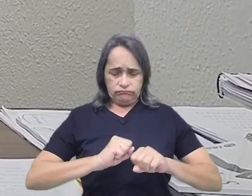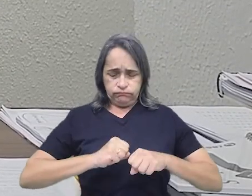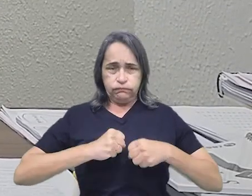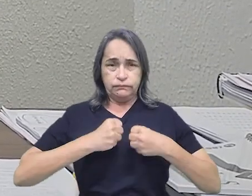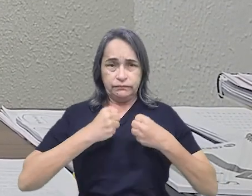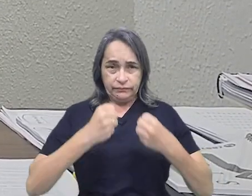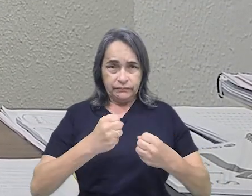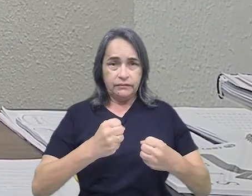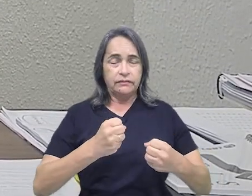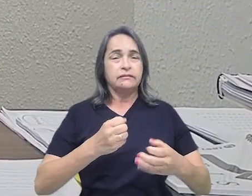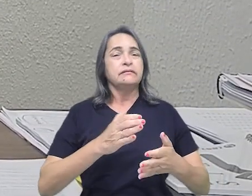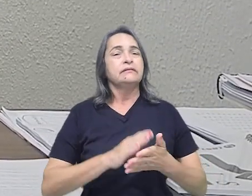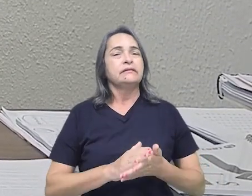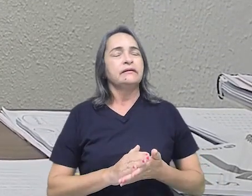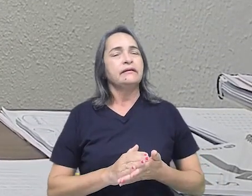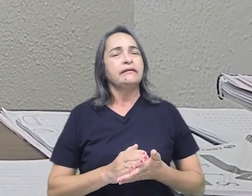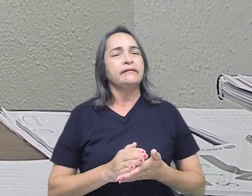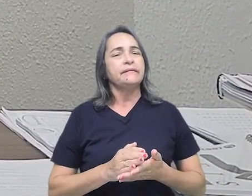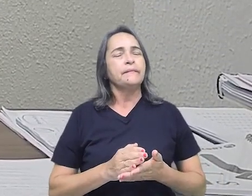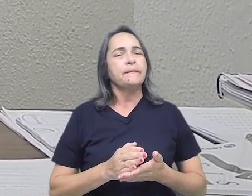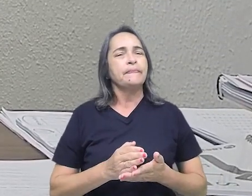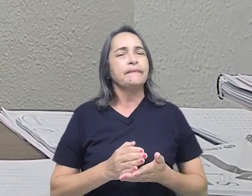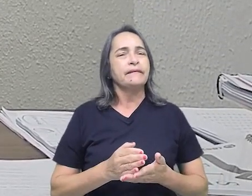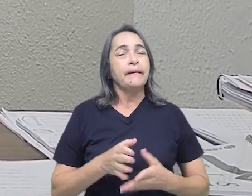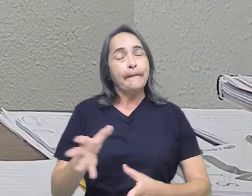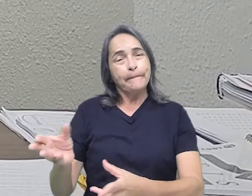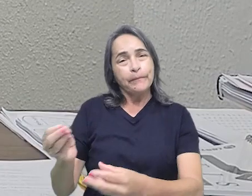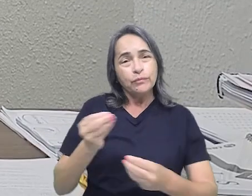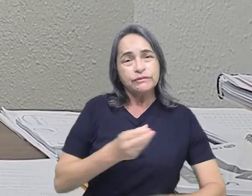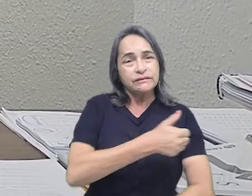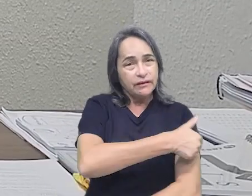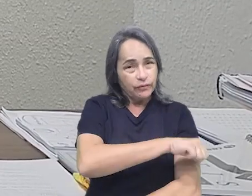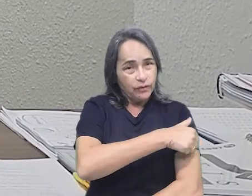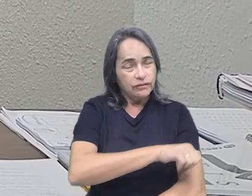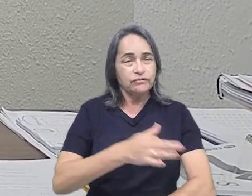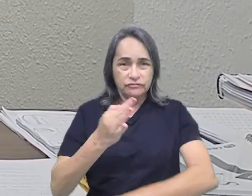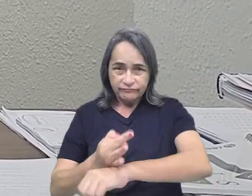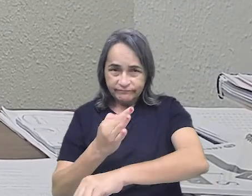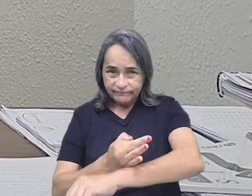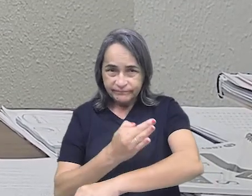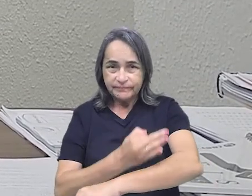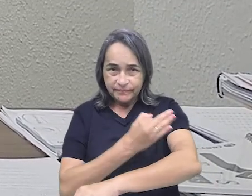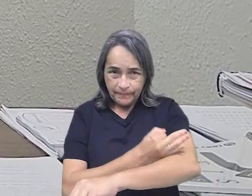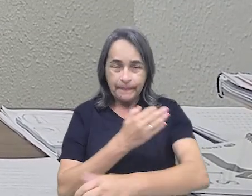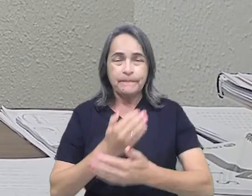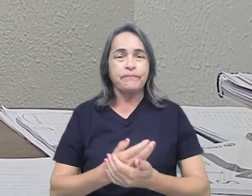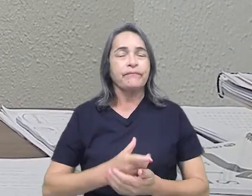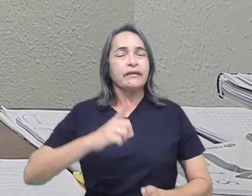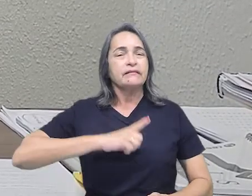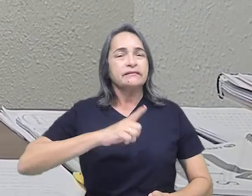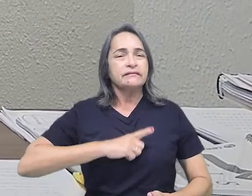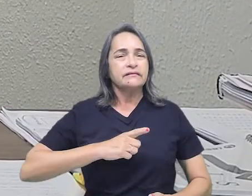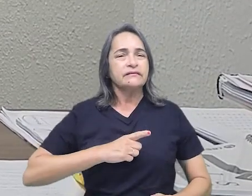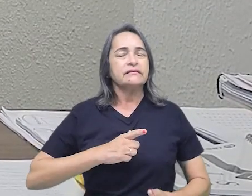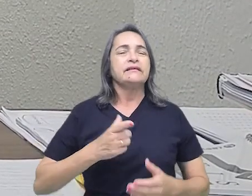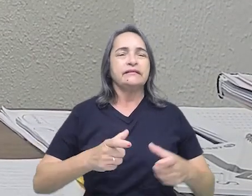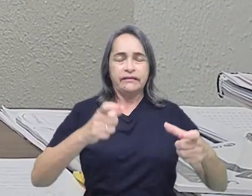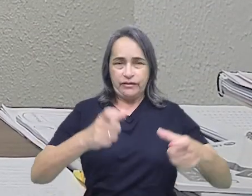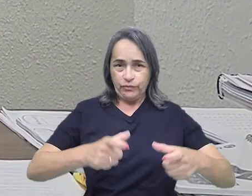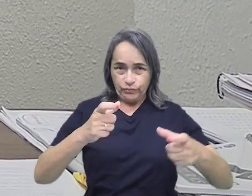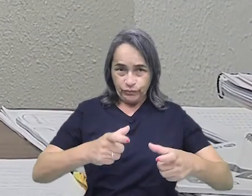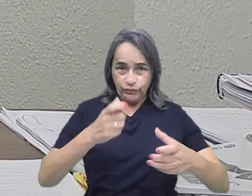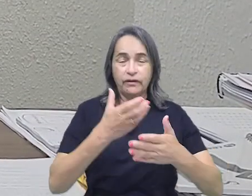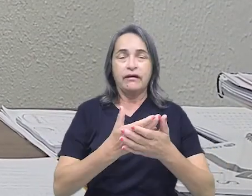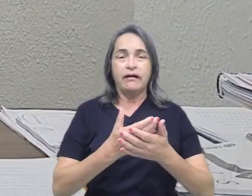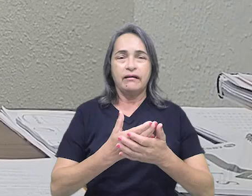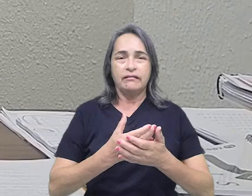Um busca ativa que está funcionando no centro de formação, no edifício prefeito Perboá de Girão.